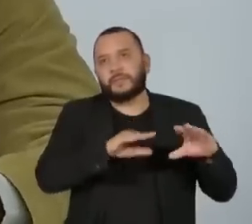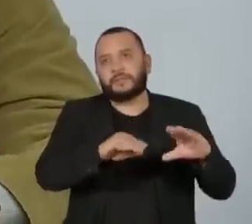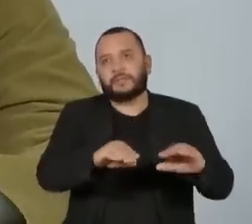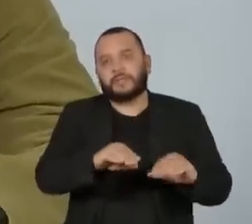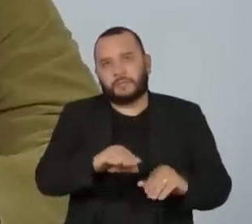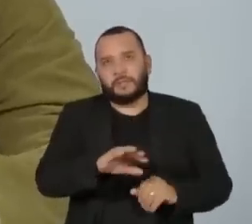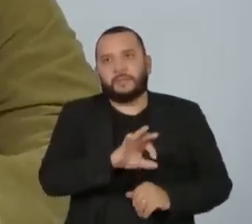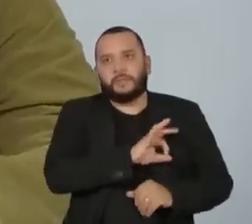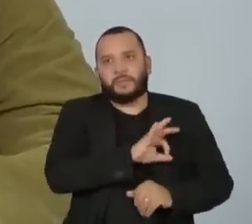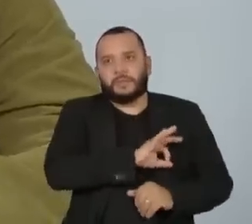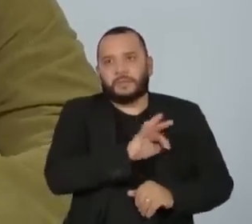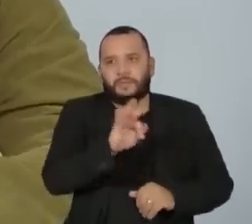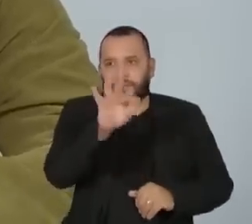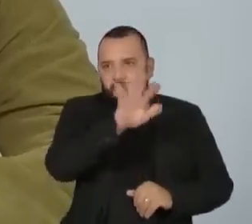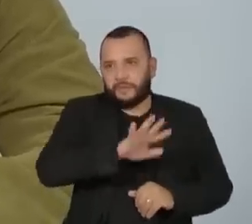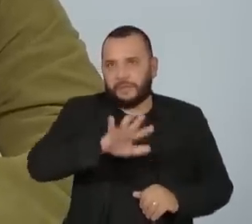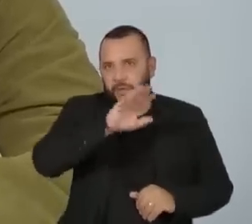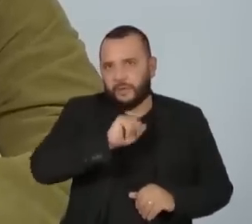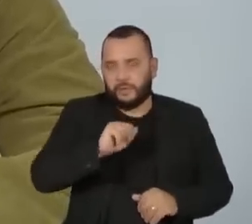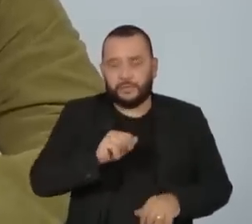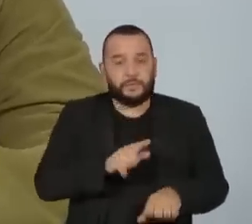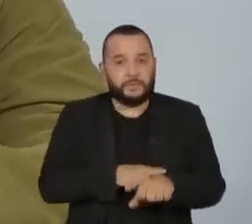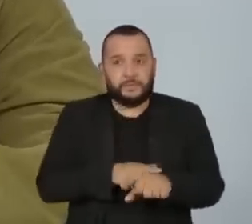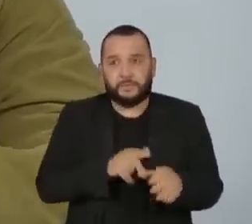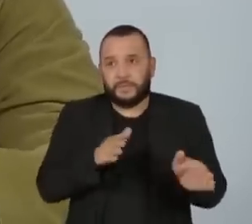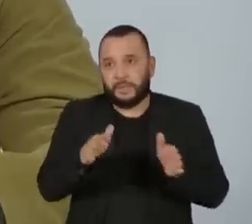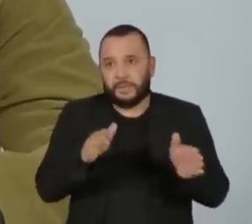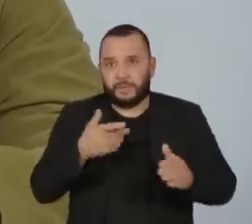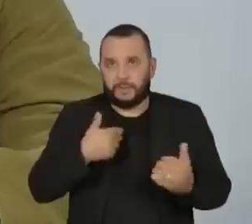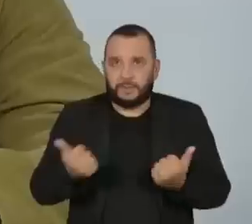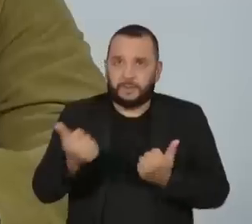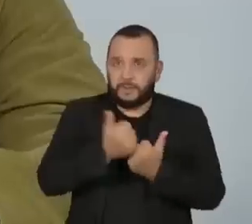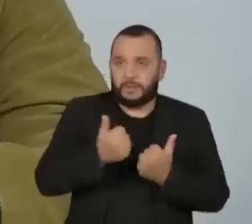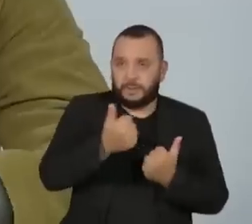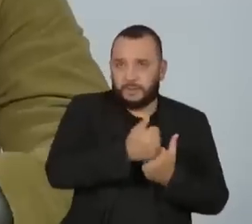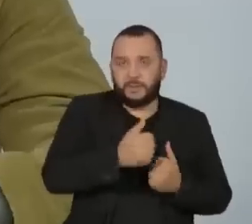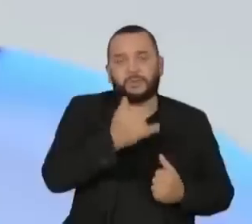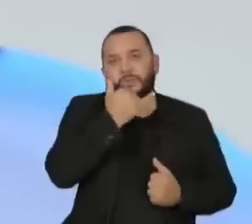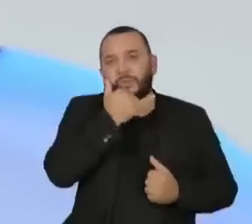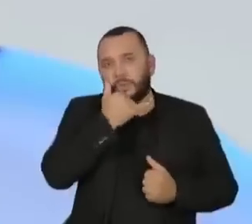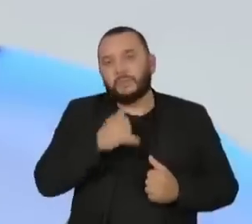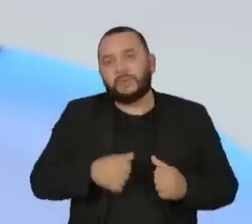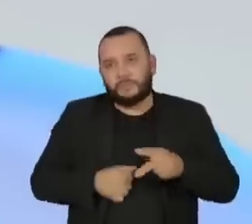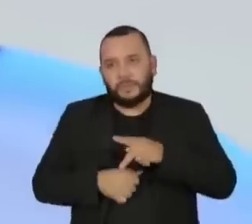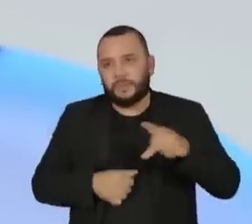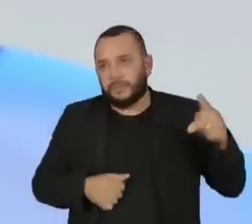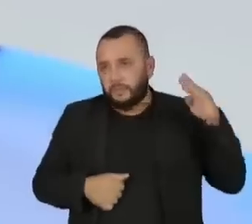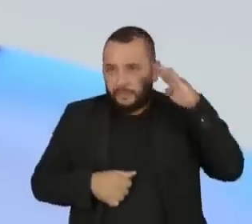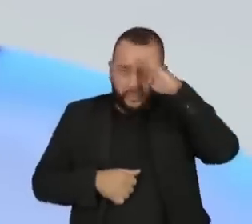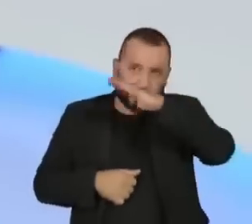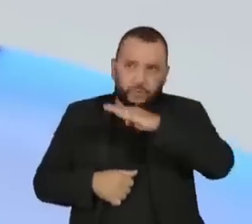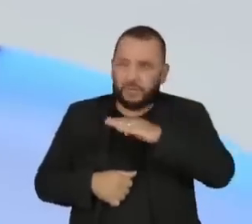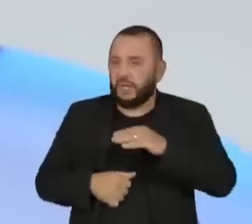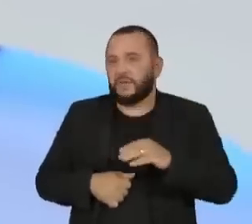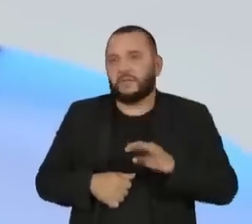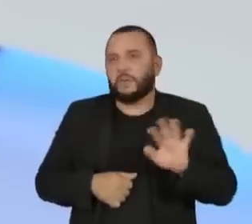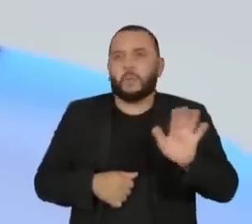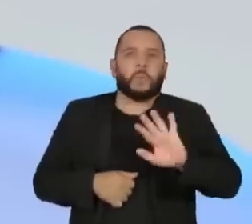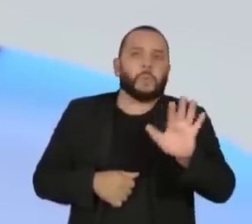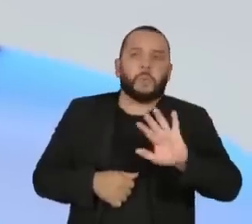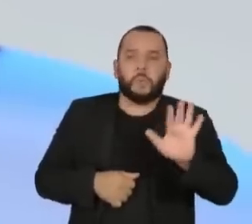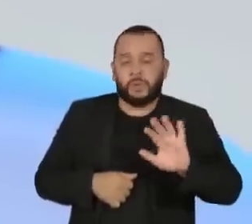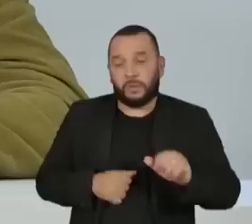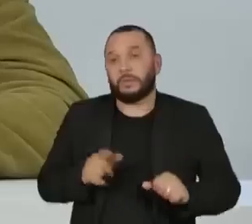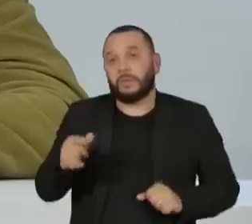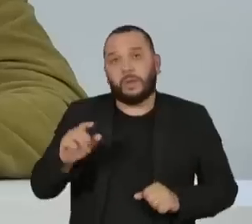Federal. Durante o período de transição, e o presidente Jair Bolsonaro, desculpa, ele chegou, ele negou isso e